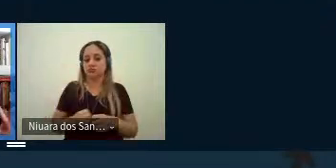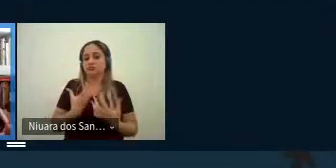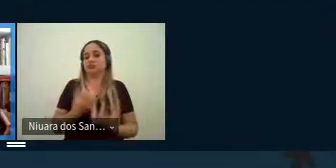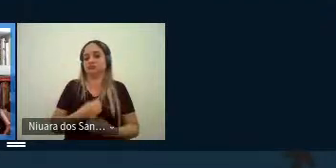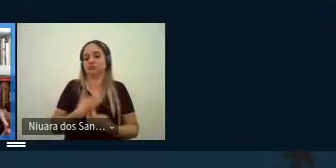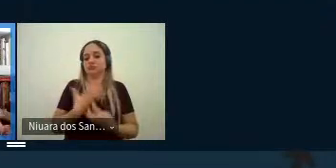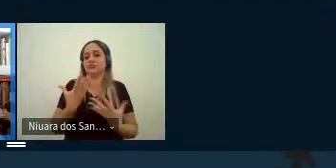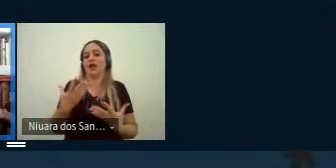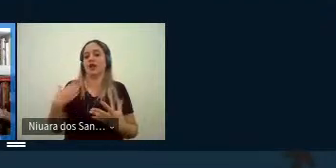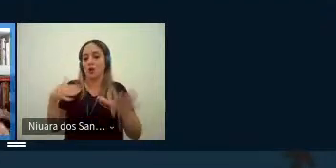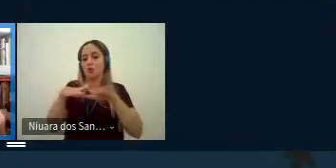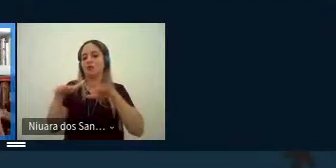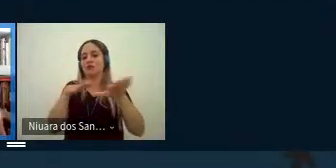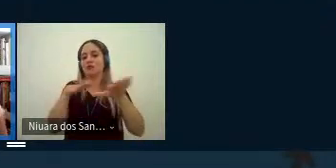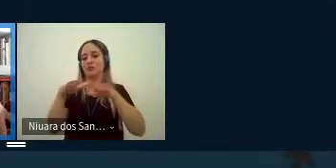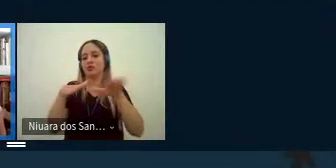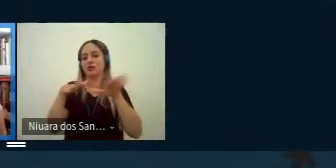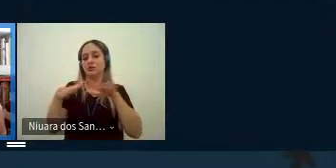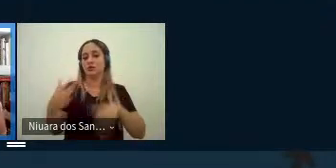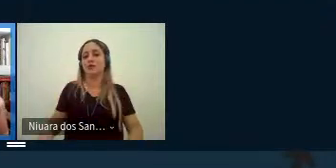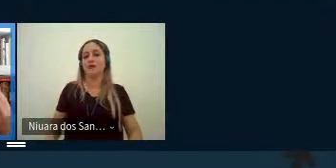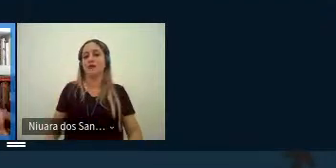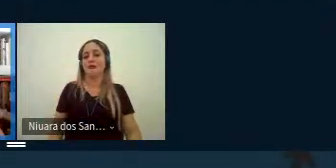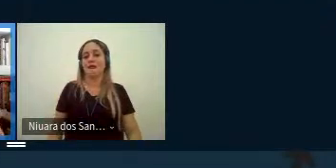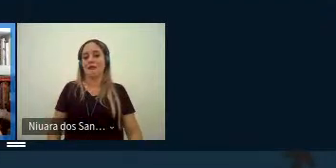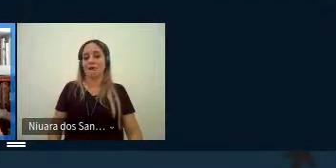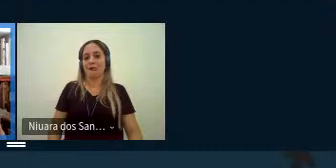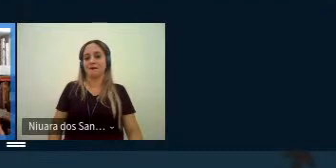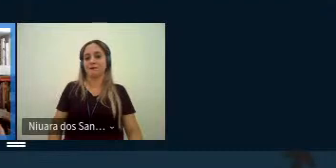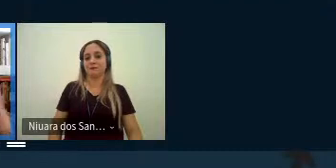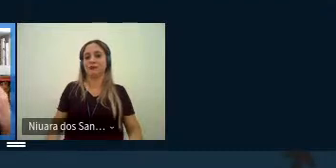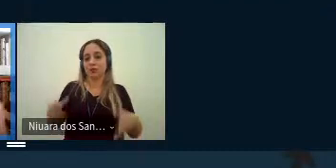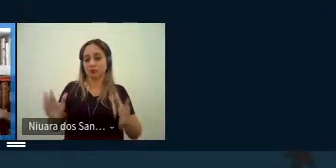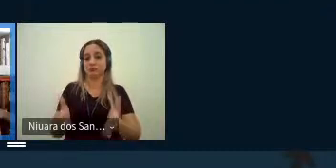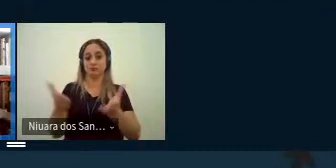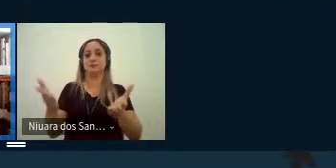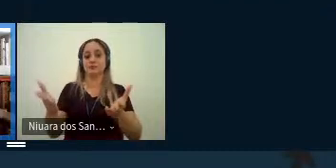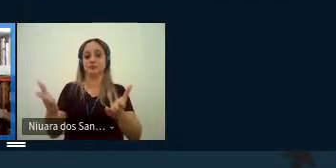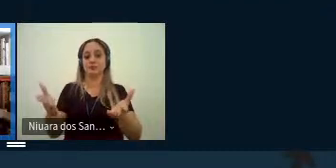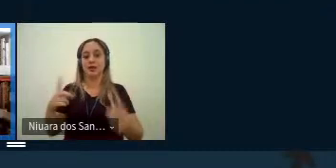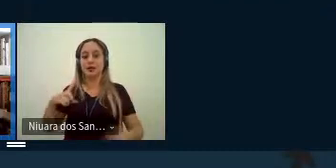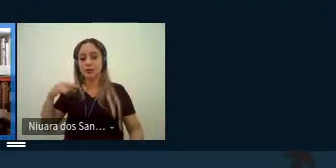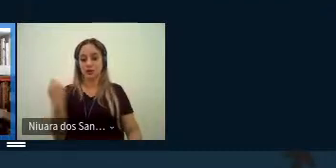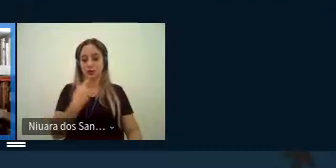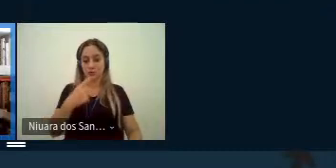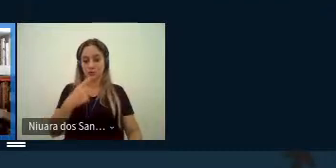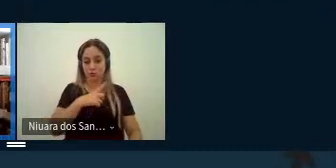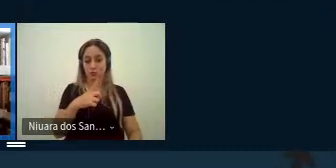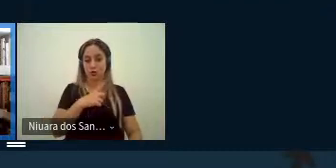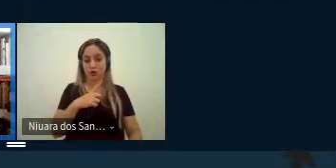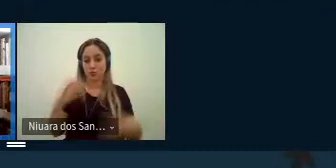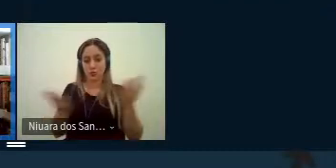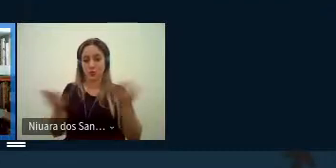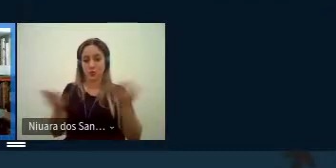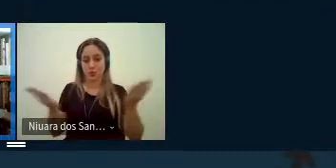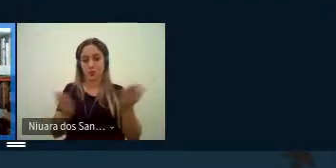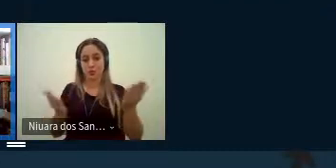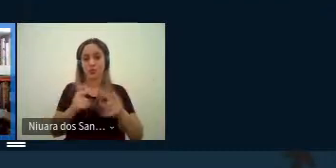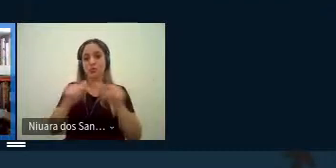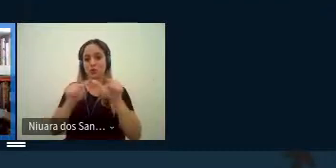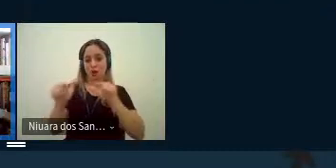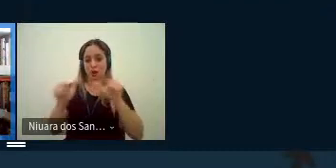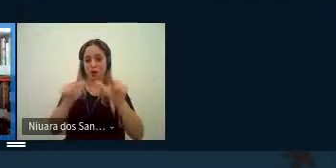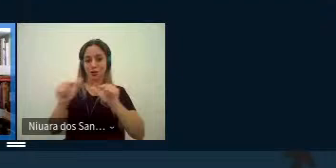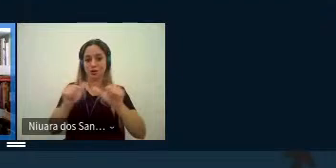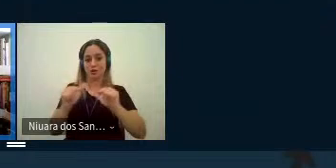esse movimento para impulsionando né para que nós tenhamos hoje trabalhamos